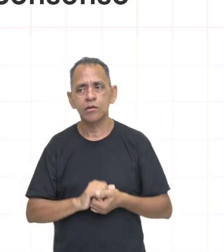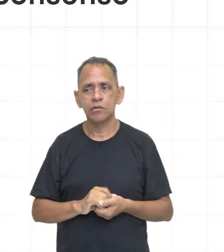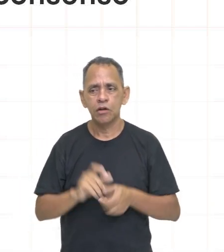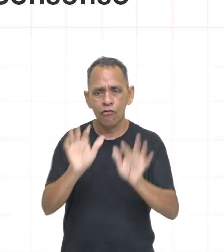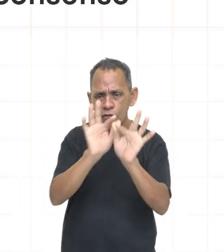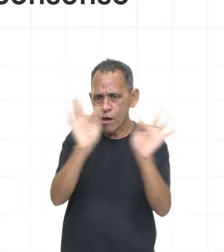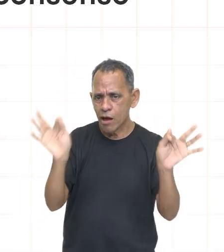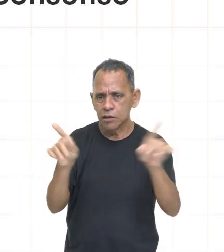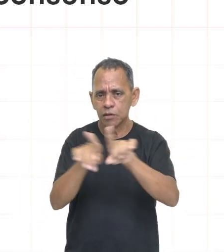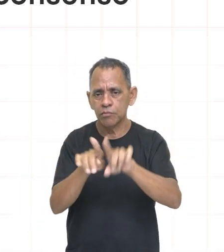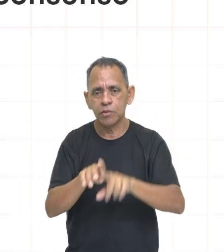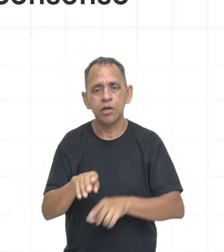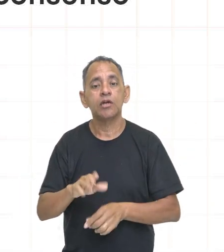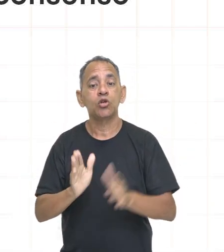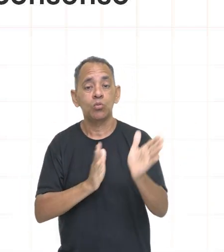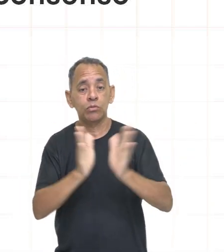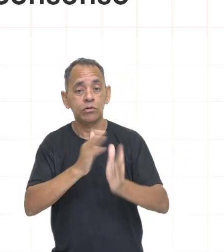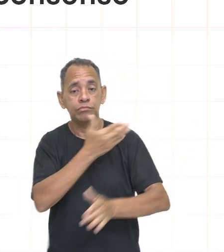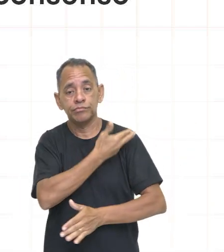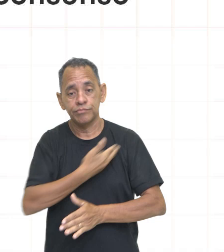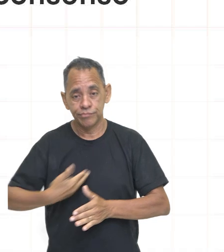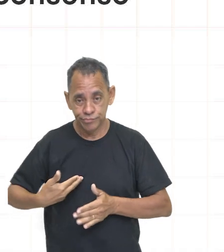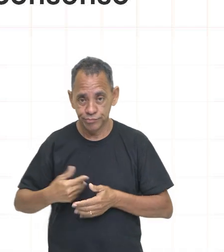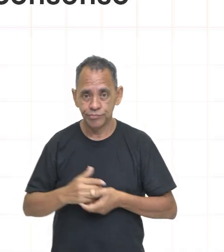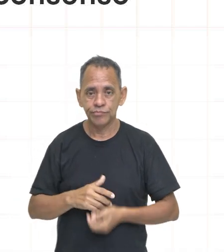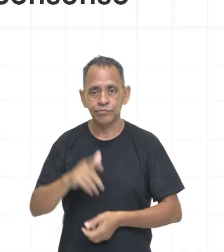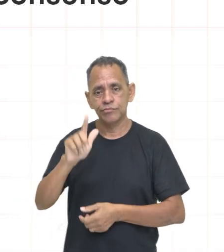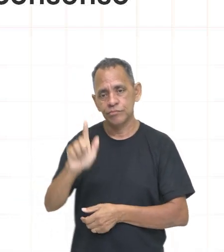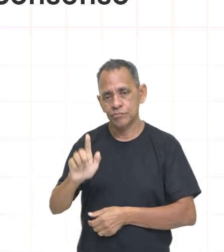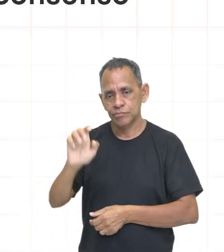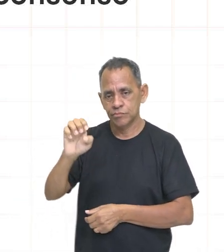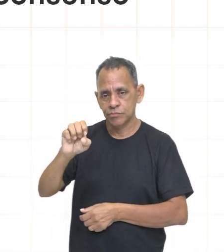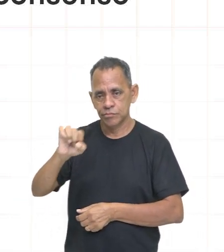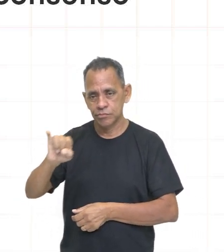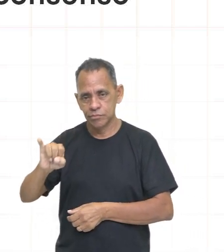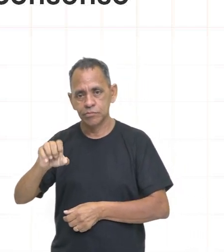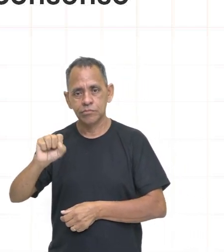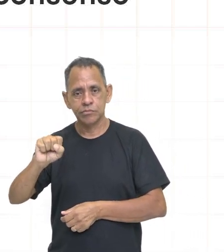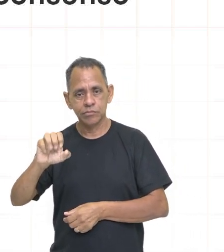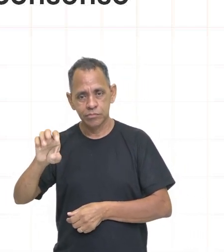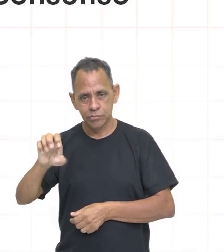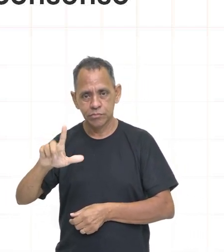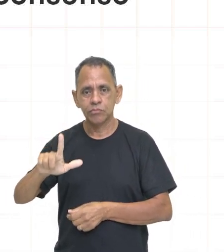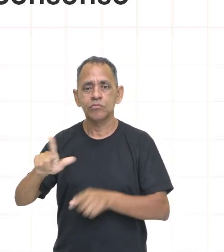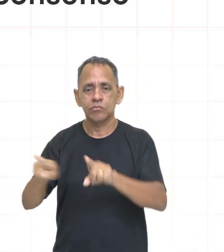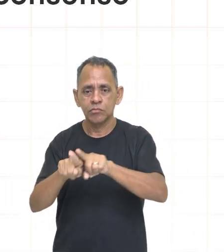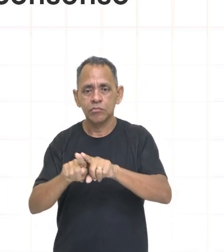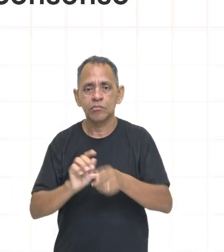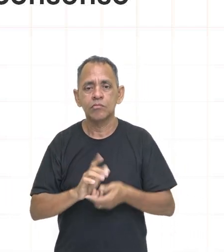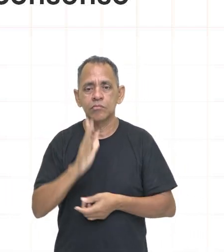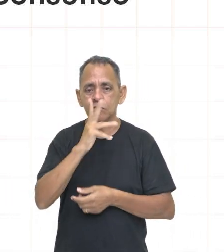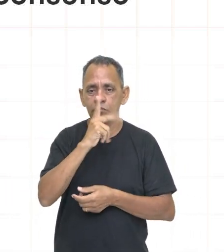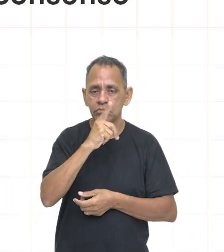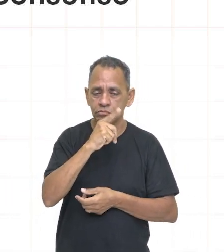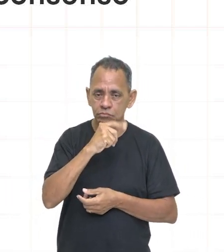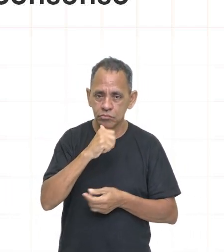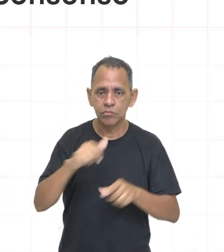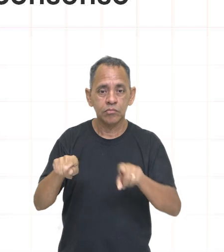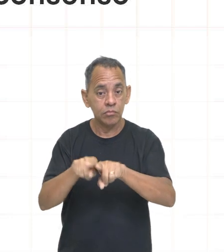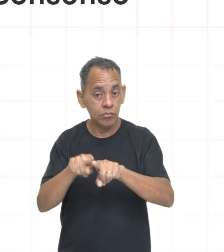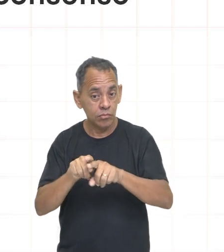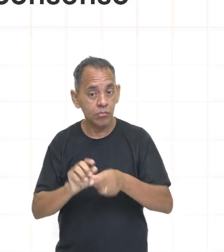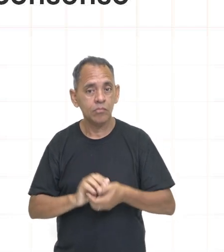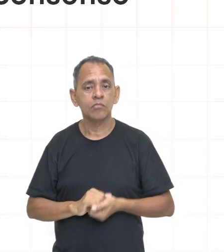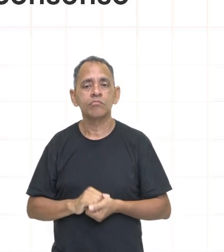realizar o processo de retorno à democracia de forma lenta, gradual e segura, lenta porque não havia consenso das